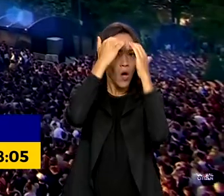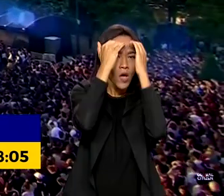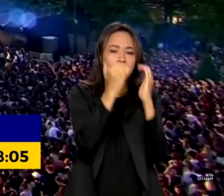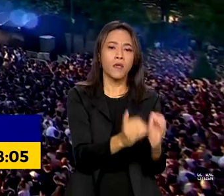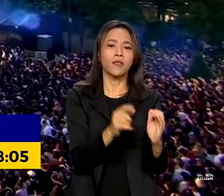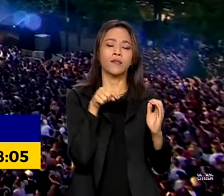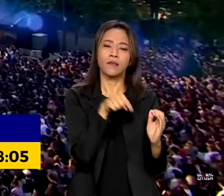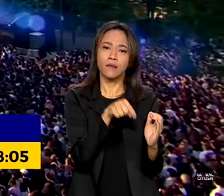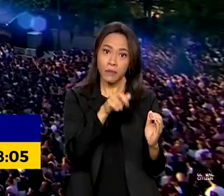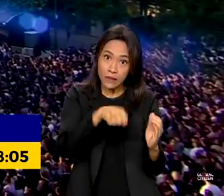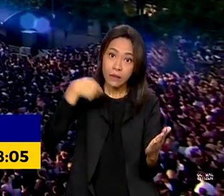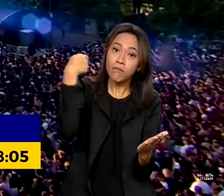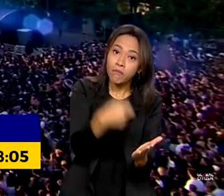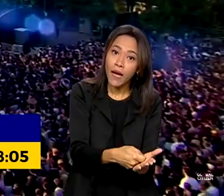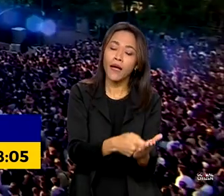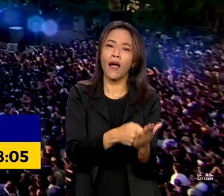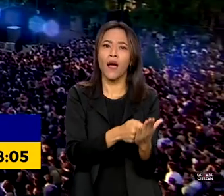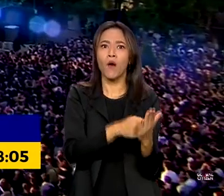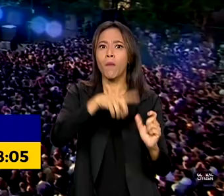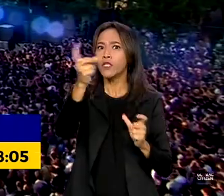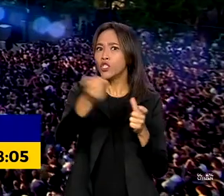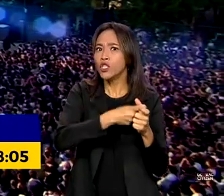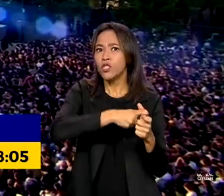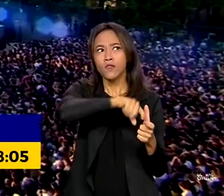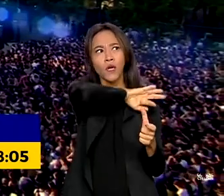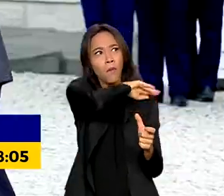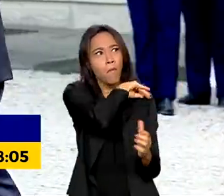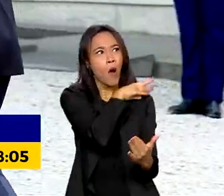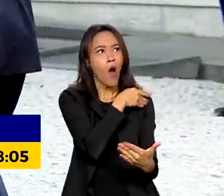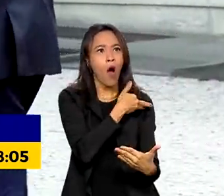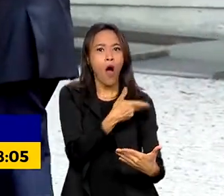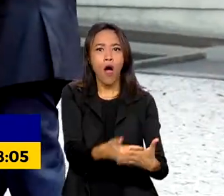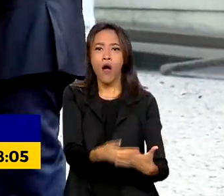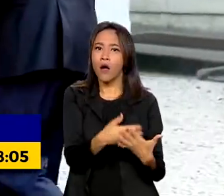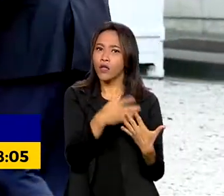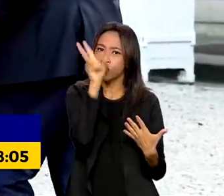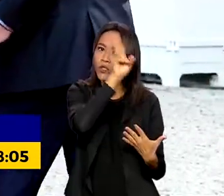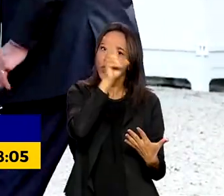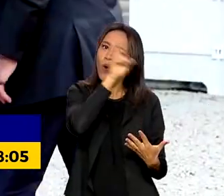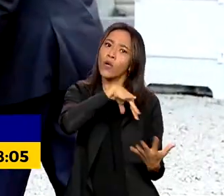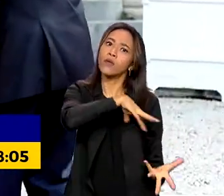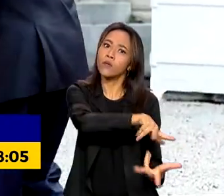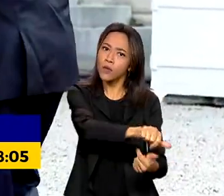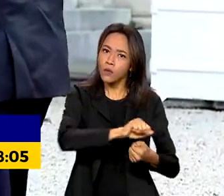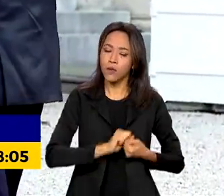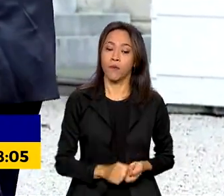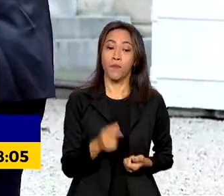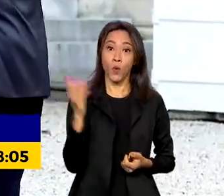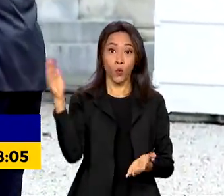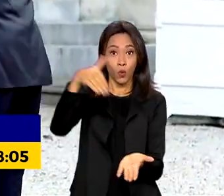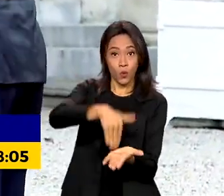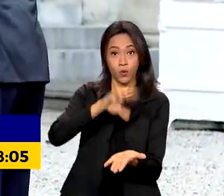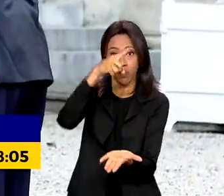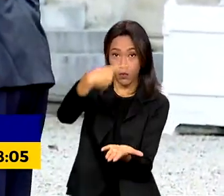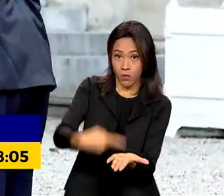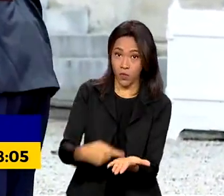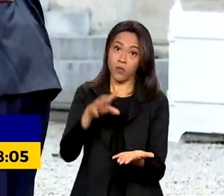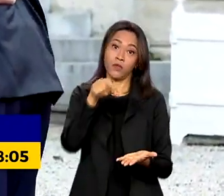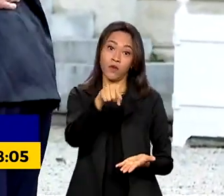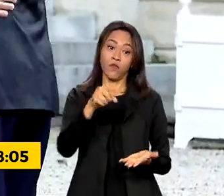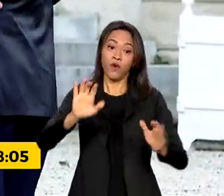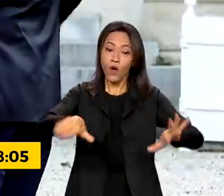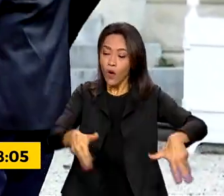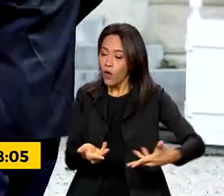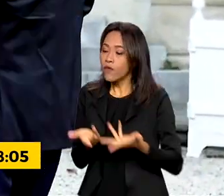que tem com o planeta Terra. O último compromisso foi um jantar oferecido pelo presidente francês